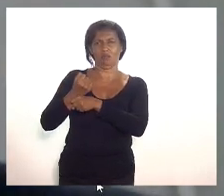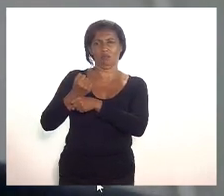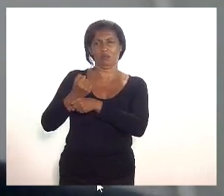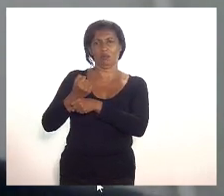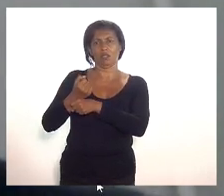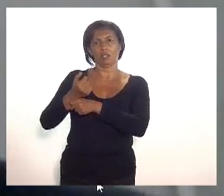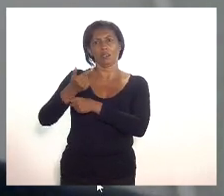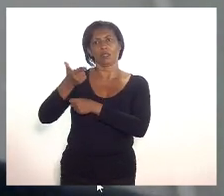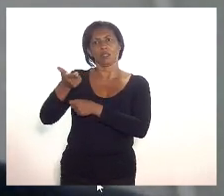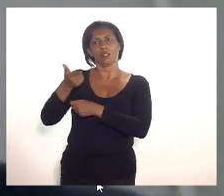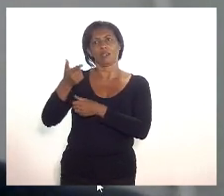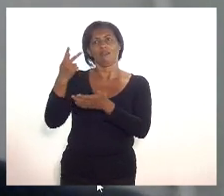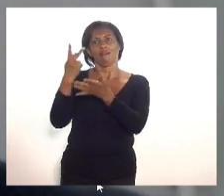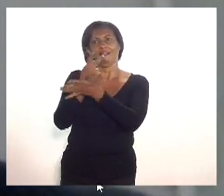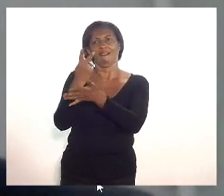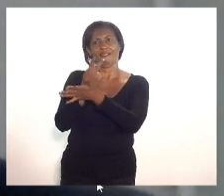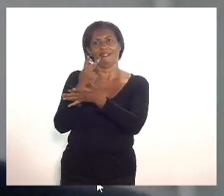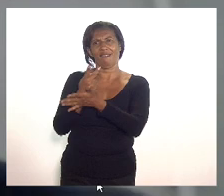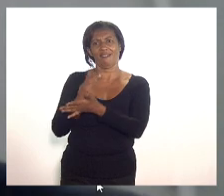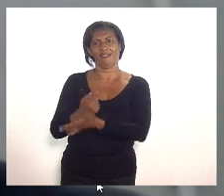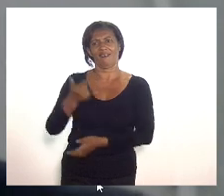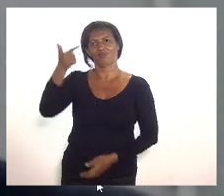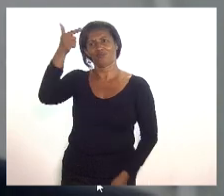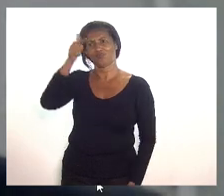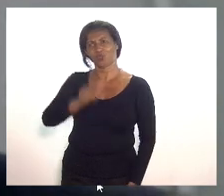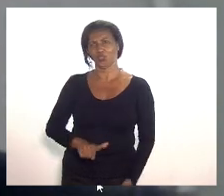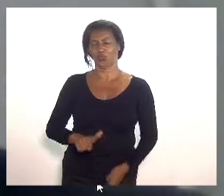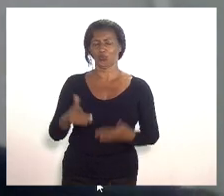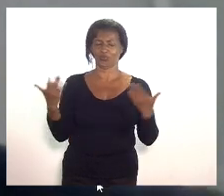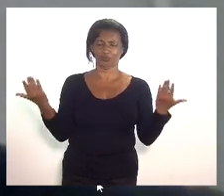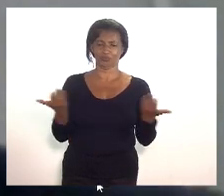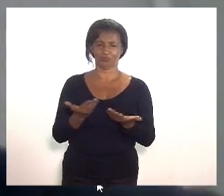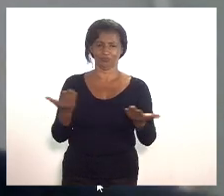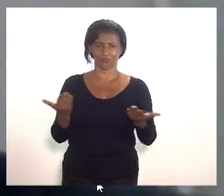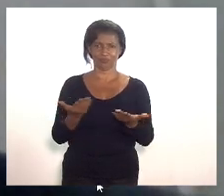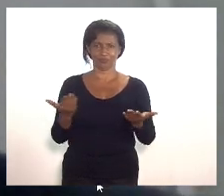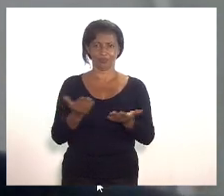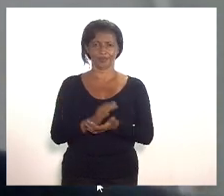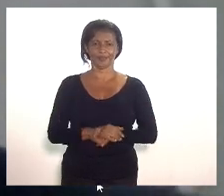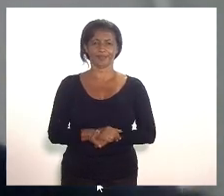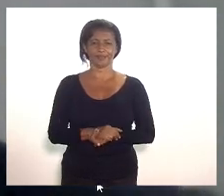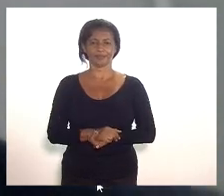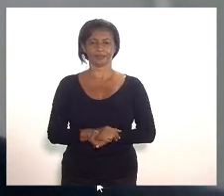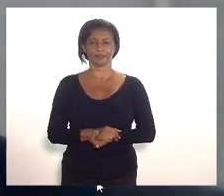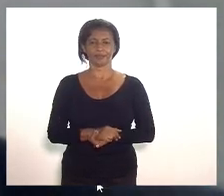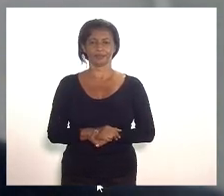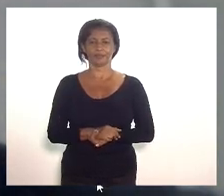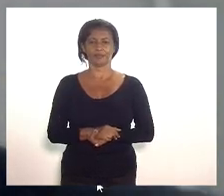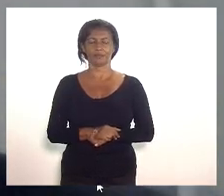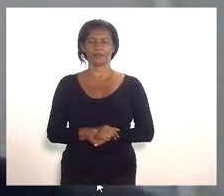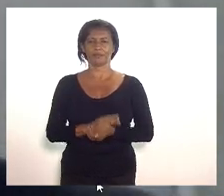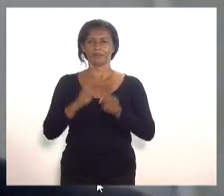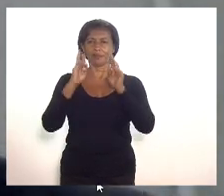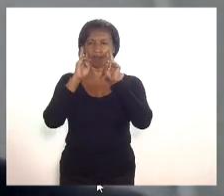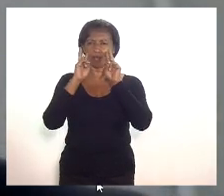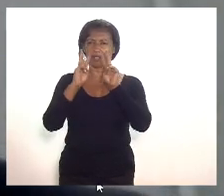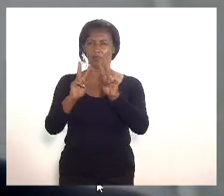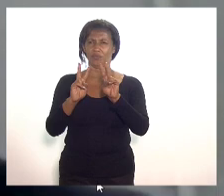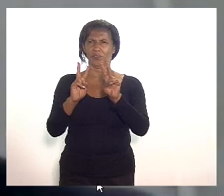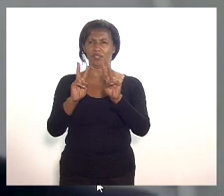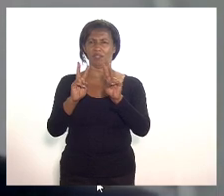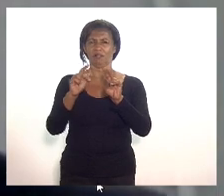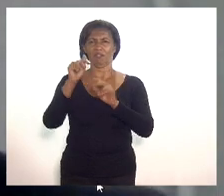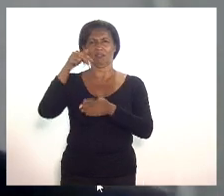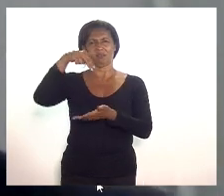erros que a gente vê se repetindo no momento de agora eu fiz um pronunciamento na tribuna dessa assembleia